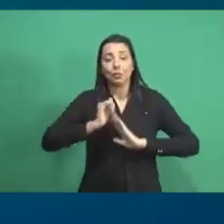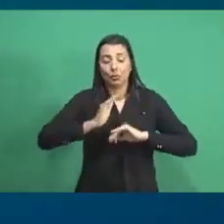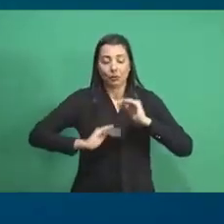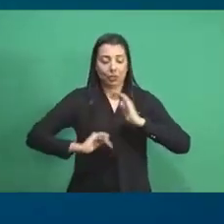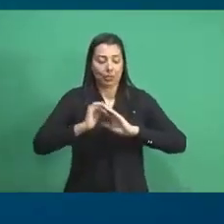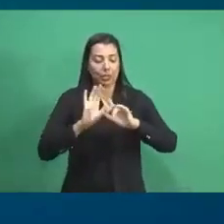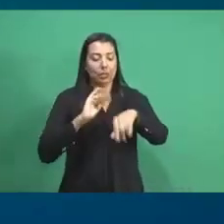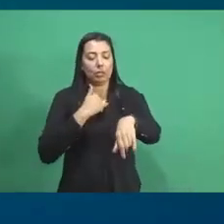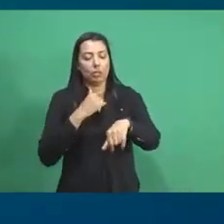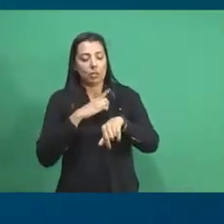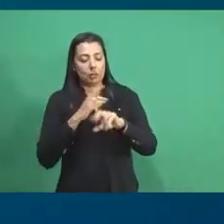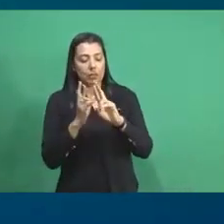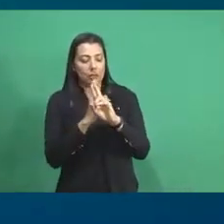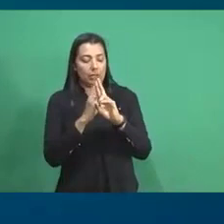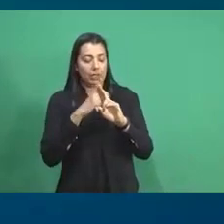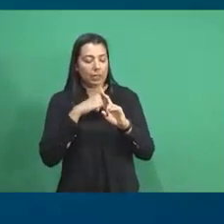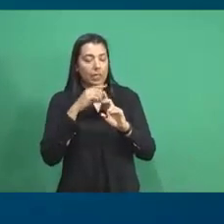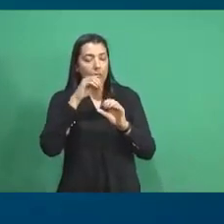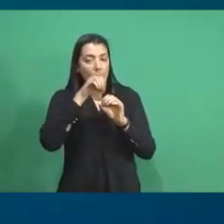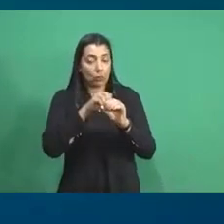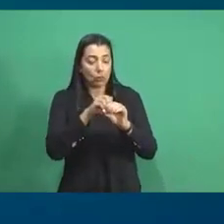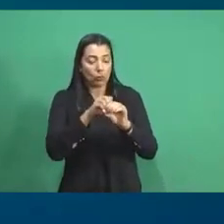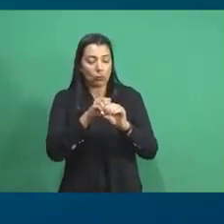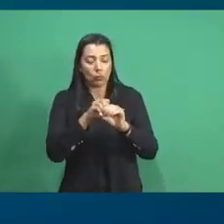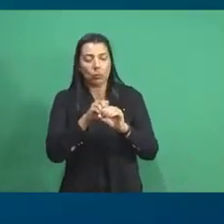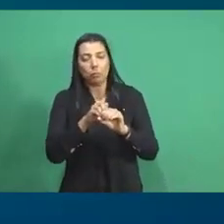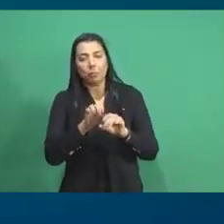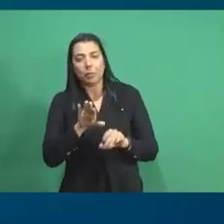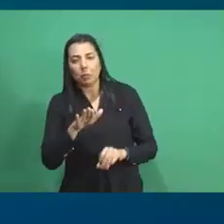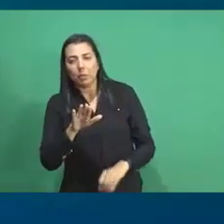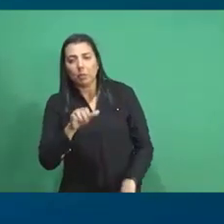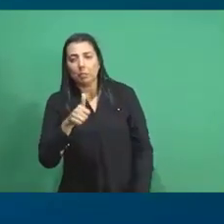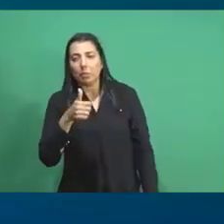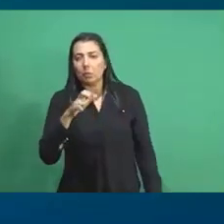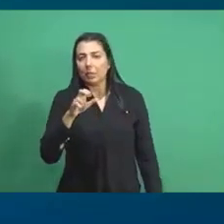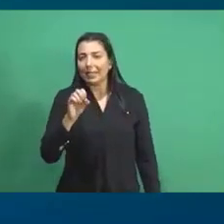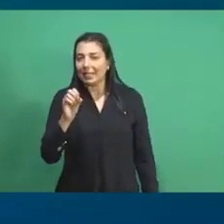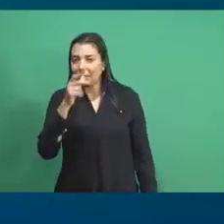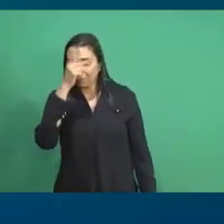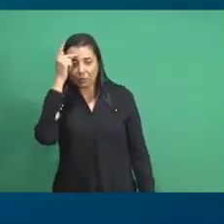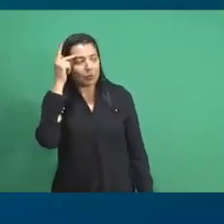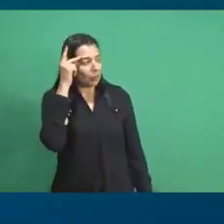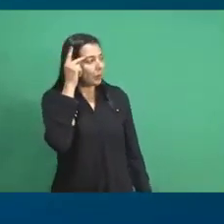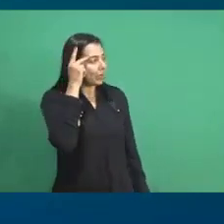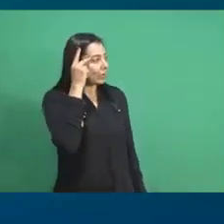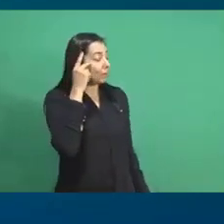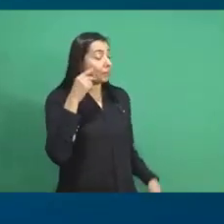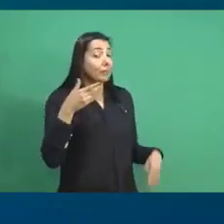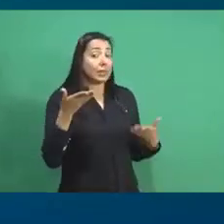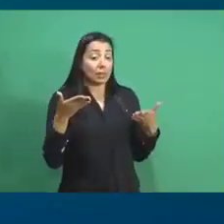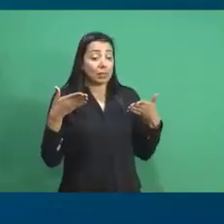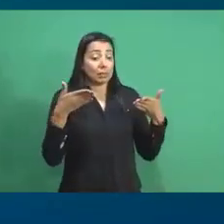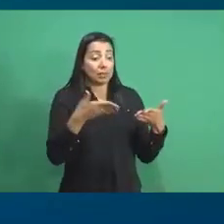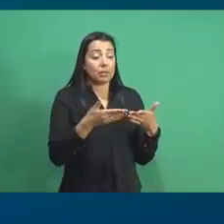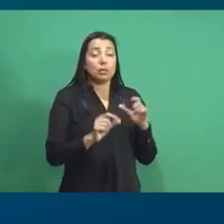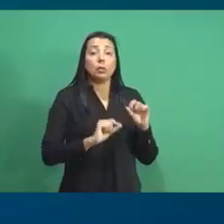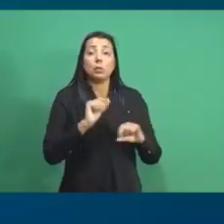Então, nós estamos circulando dentro do IMPA em torno de 1.500 pessoas. Parte delas